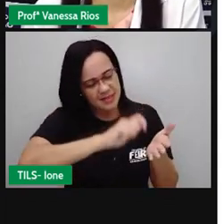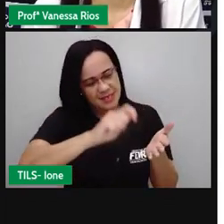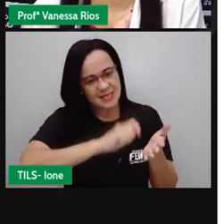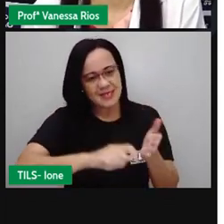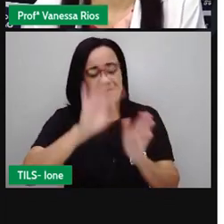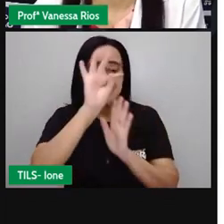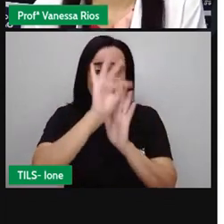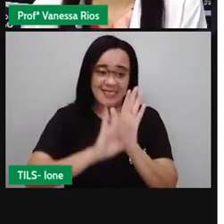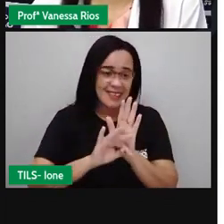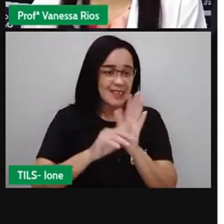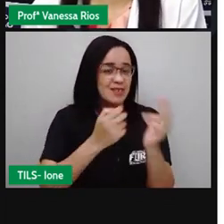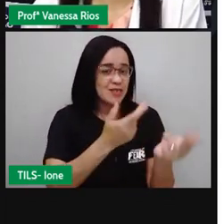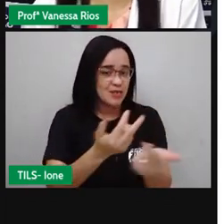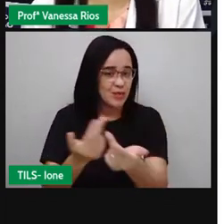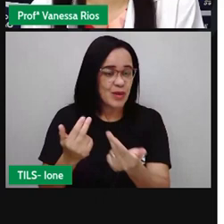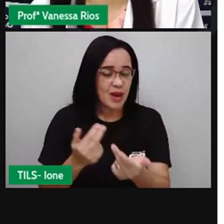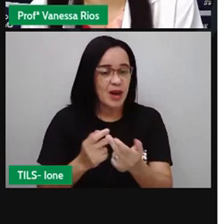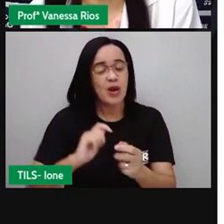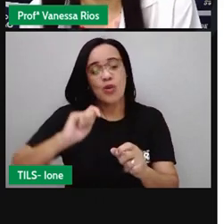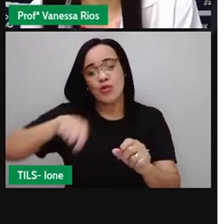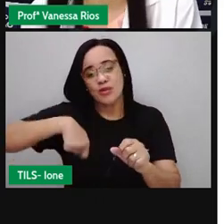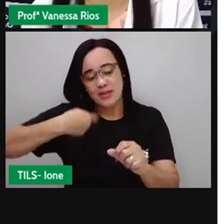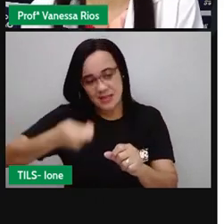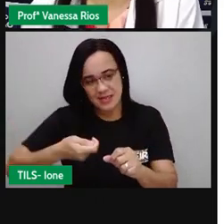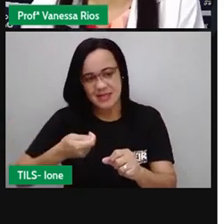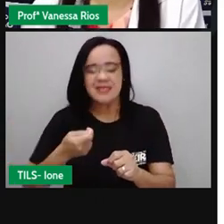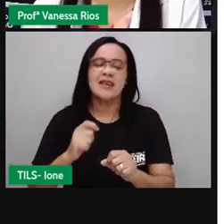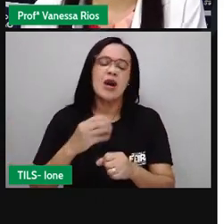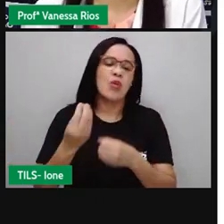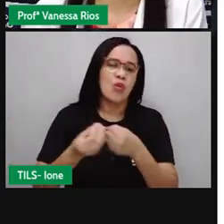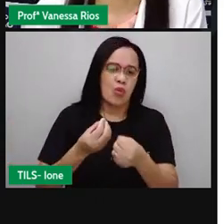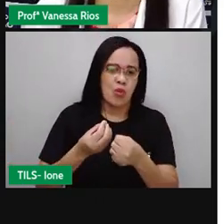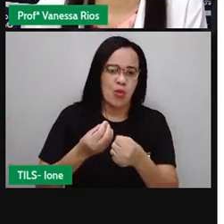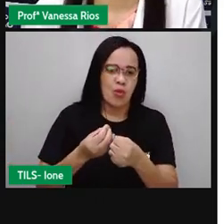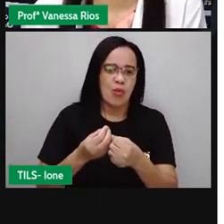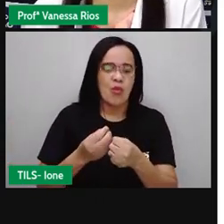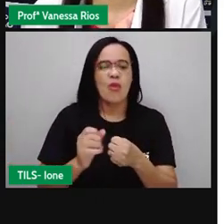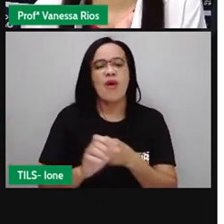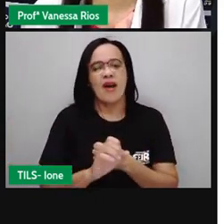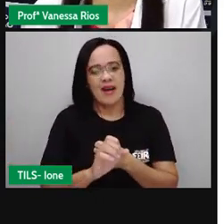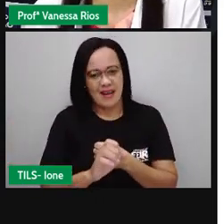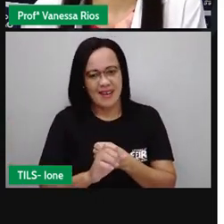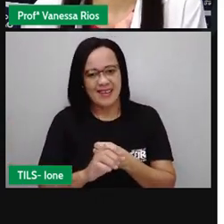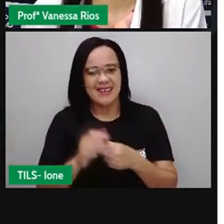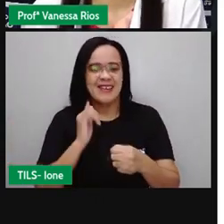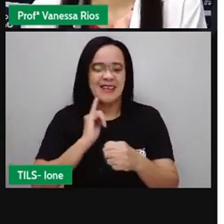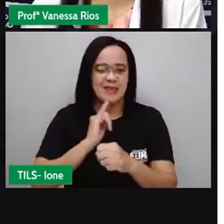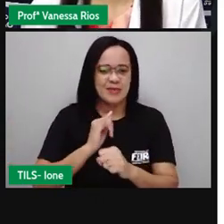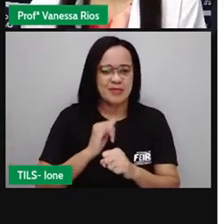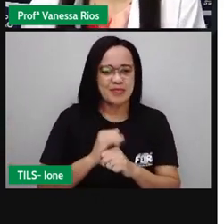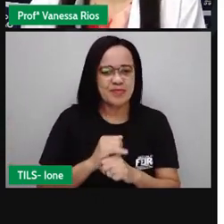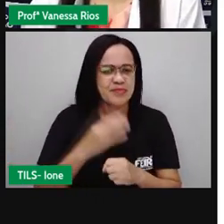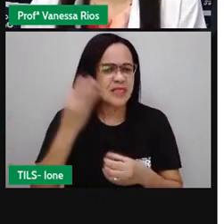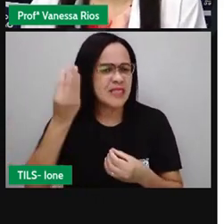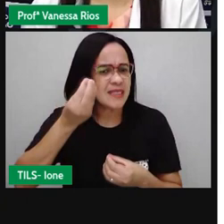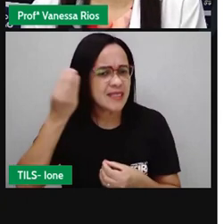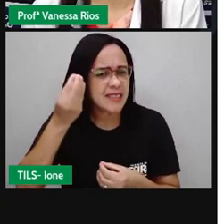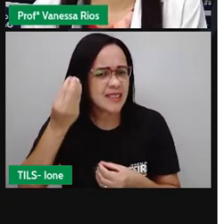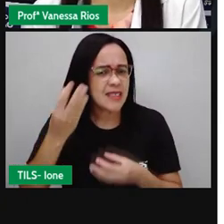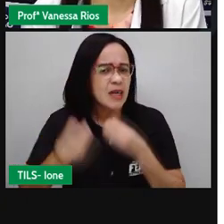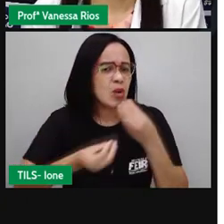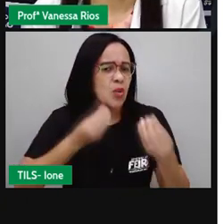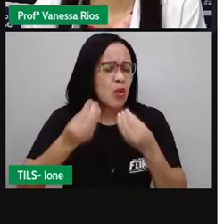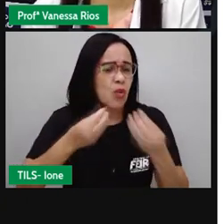texto. Vamos lá saber como é que ele se estrutura, como é que ele organiza, né? Para entender aí quais os tipos de